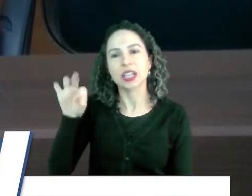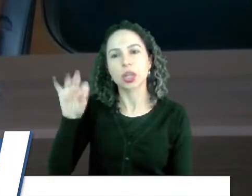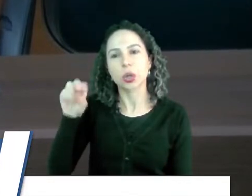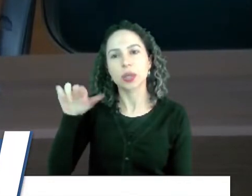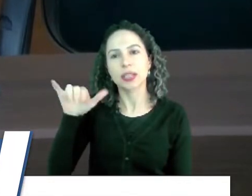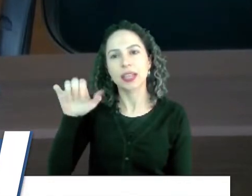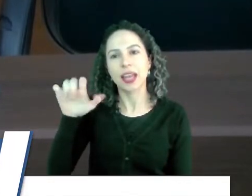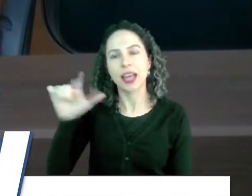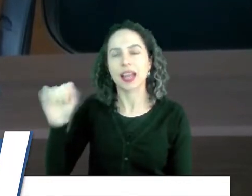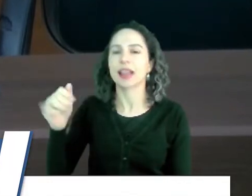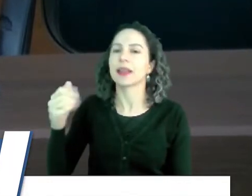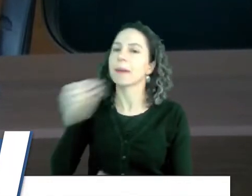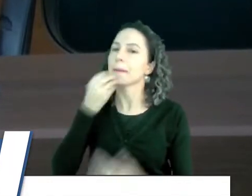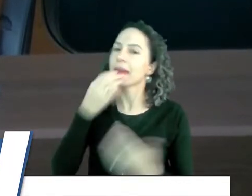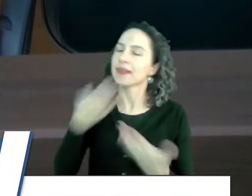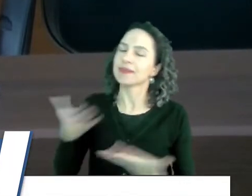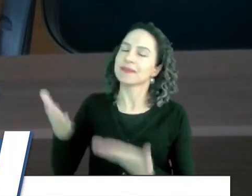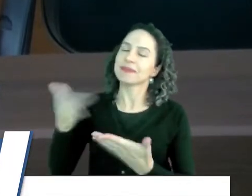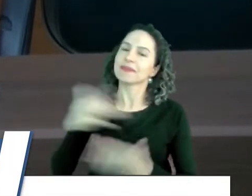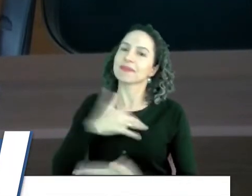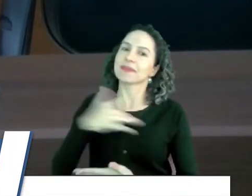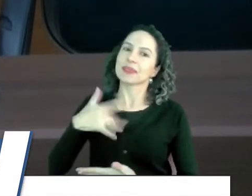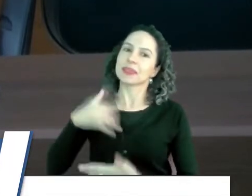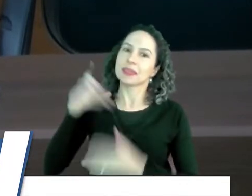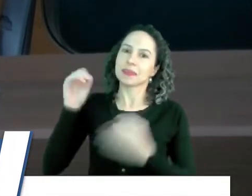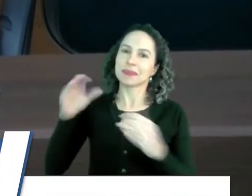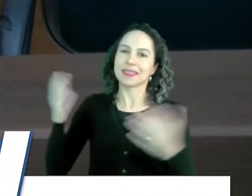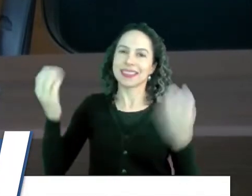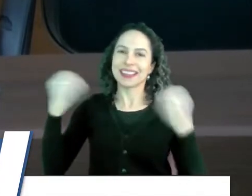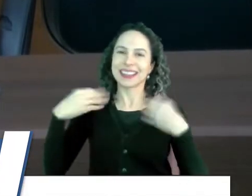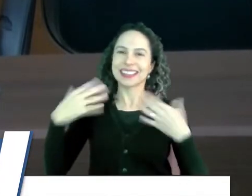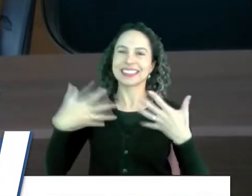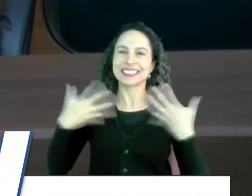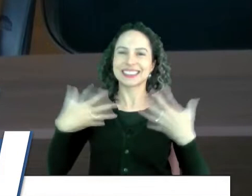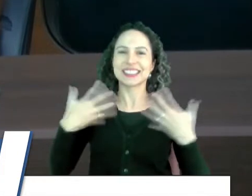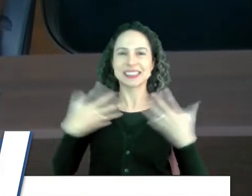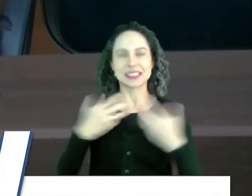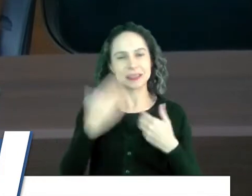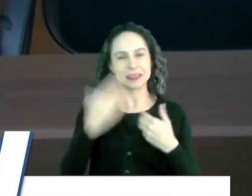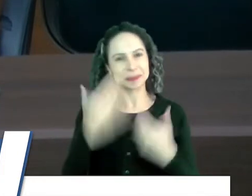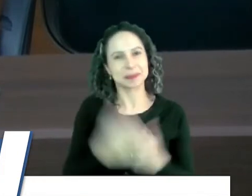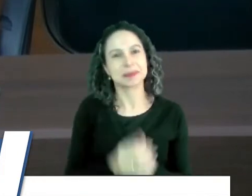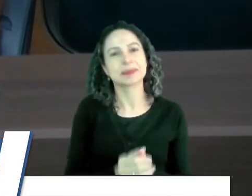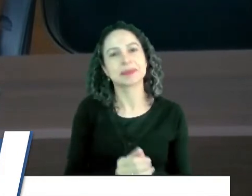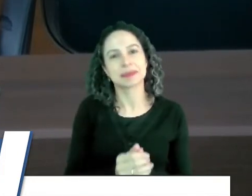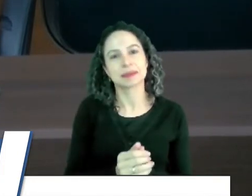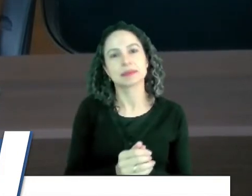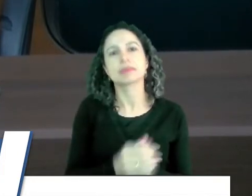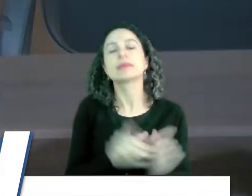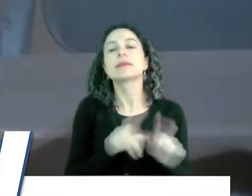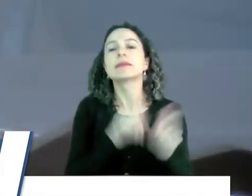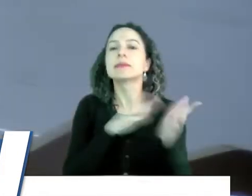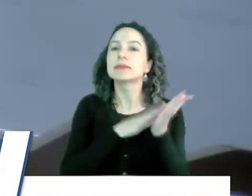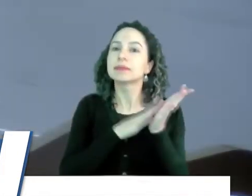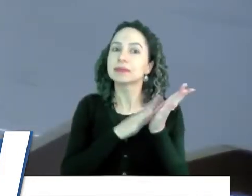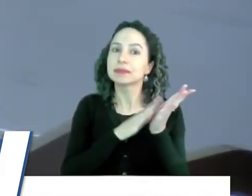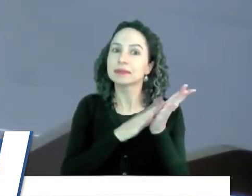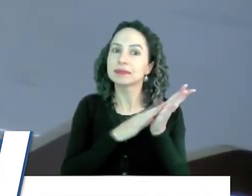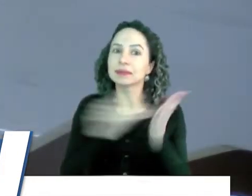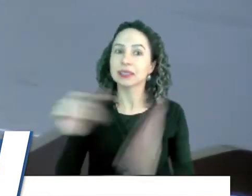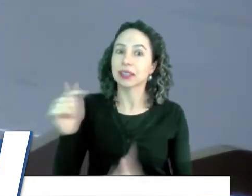saúde, né, vai te trazer muita alegria. Obrigado, viu. Também te parabenizar aí pelo sétimo filho,